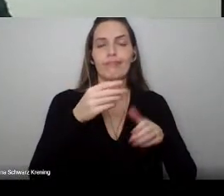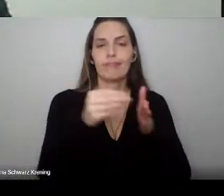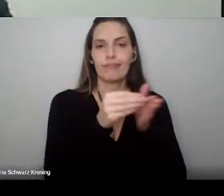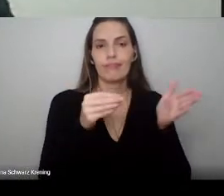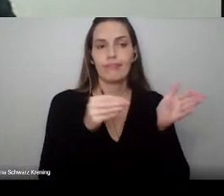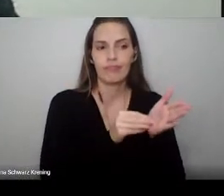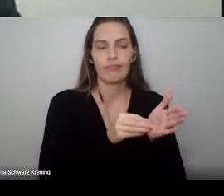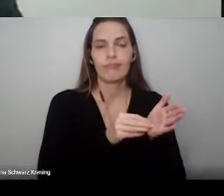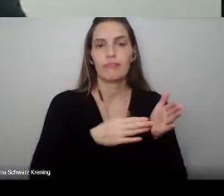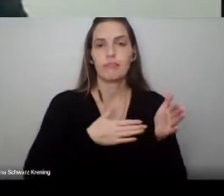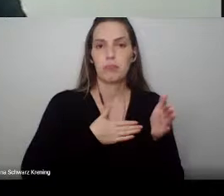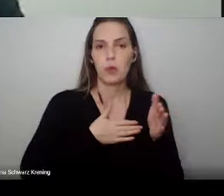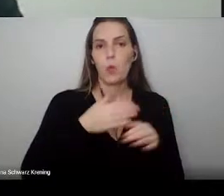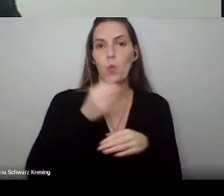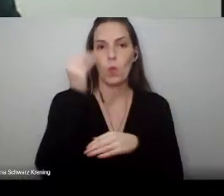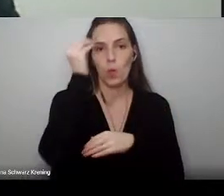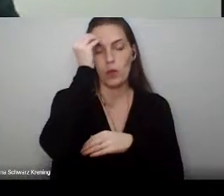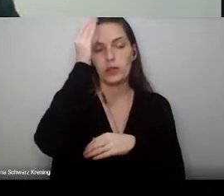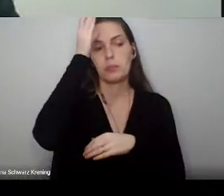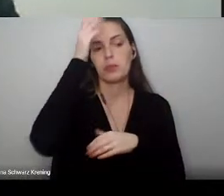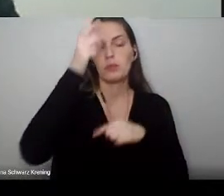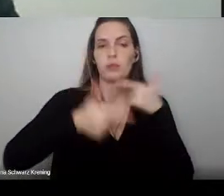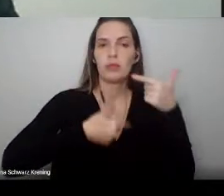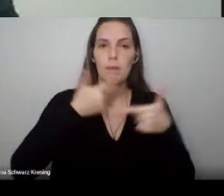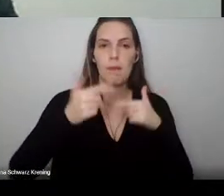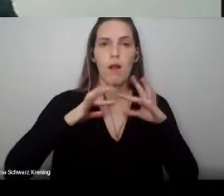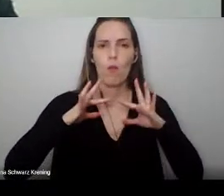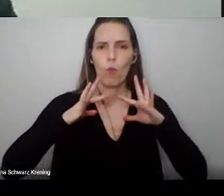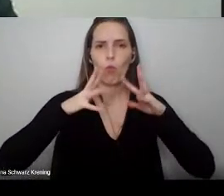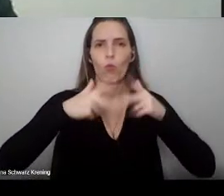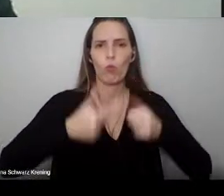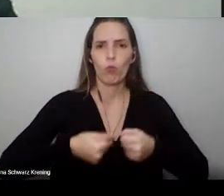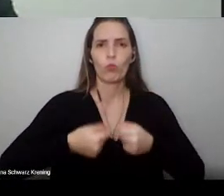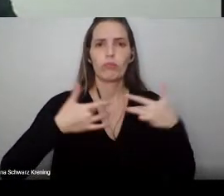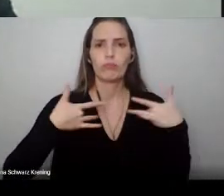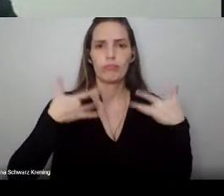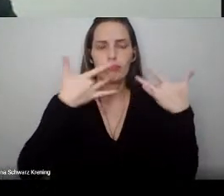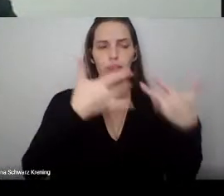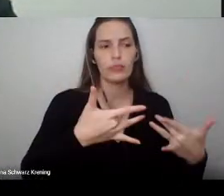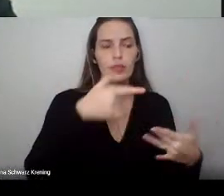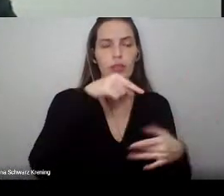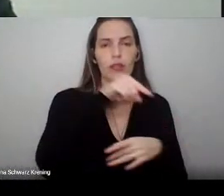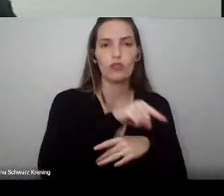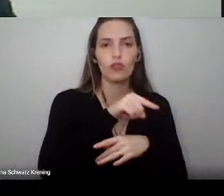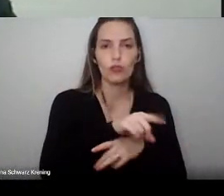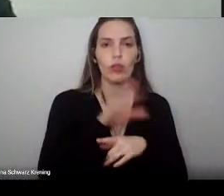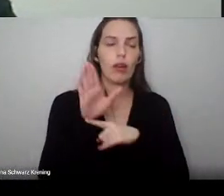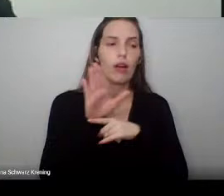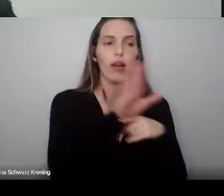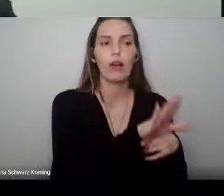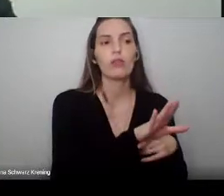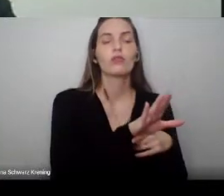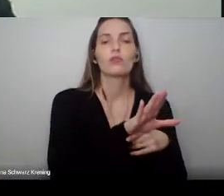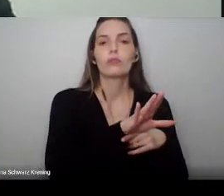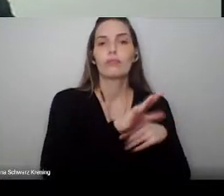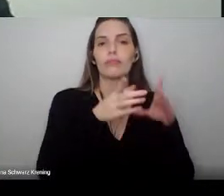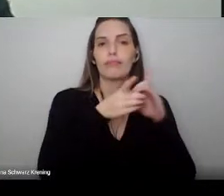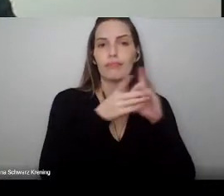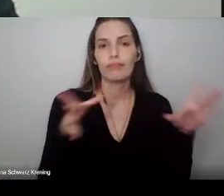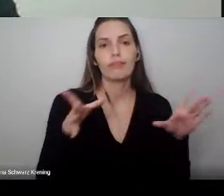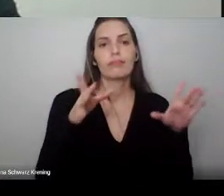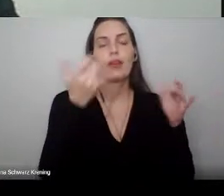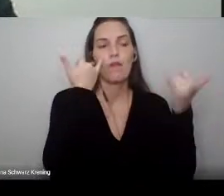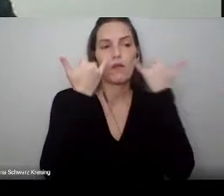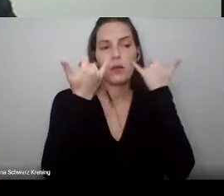aplicações serão inteiramente dedicados a promover a acessibilidade, inclusão, democratização da informação antes de processos de saúde,